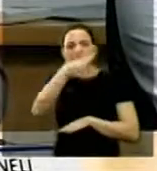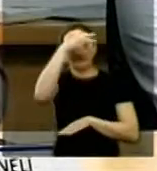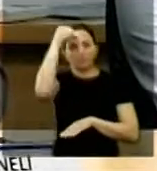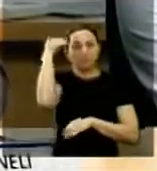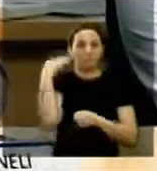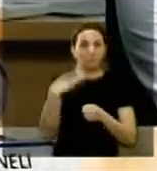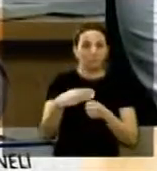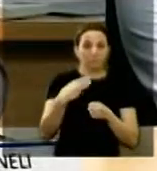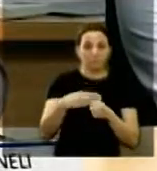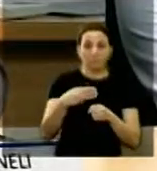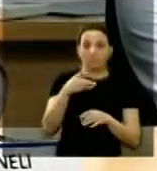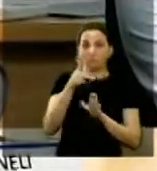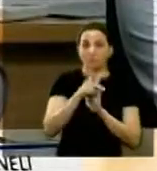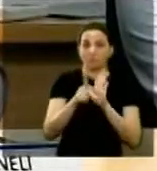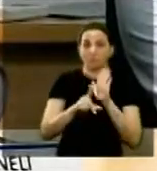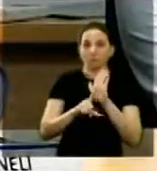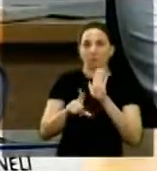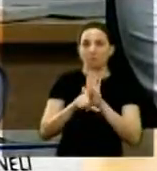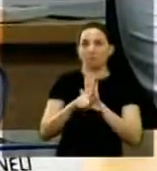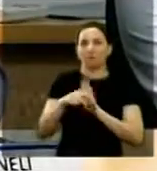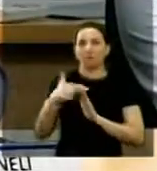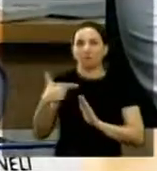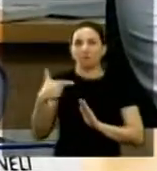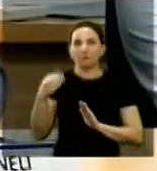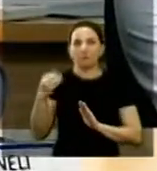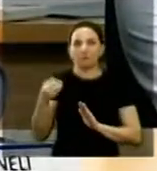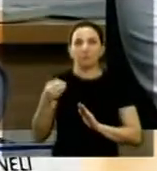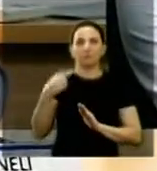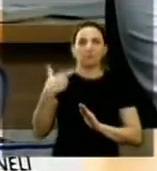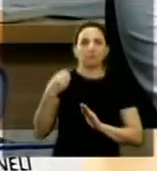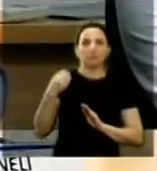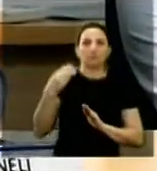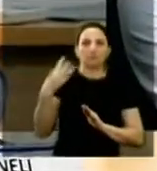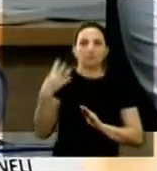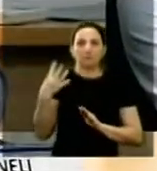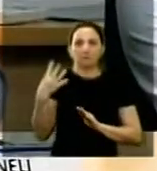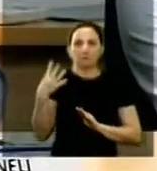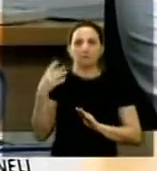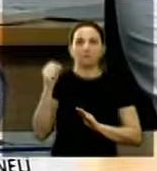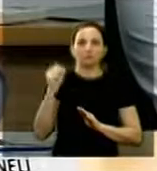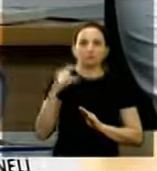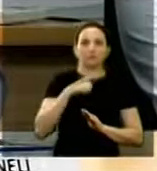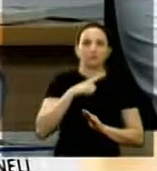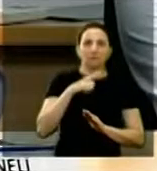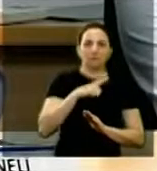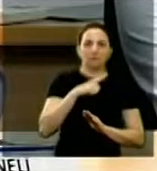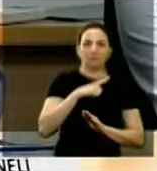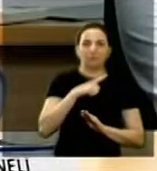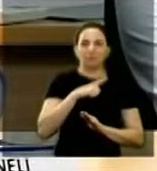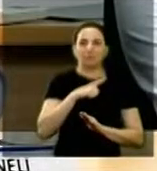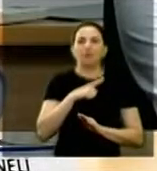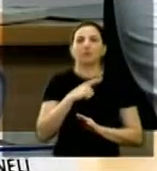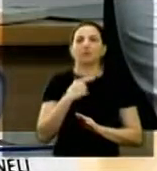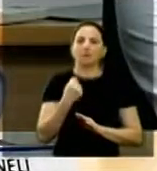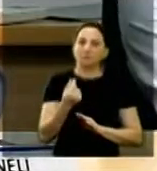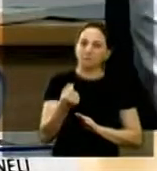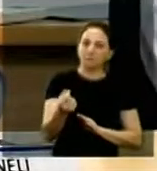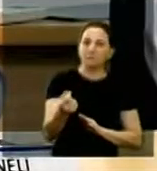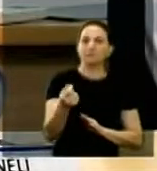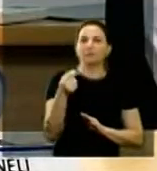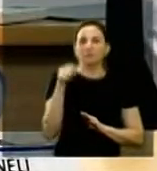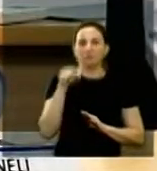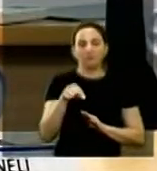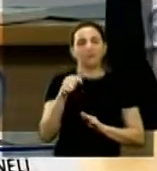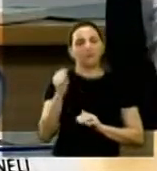municipal do projeto de lei 220 2014 que estima a receita e fixa a despesa do município de Araraquara